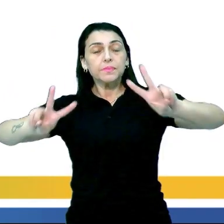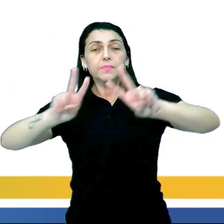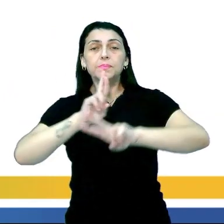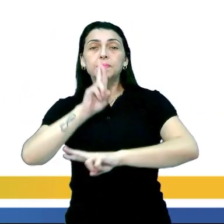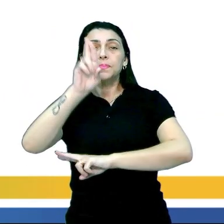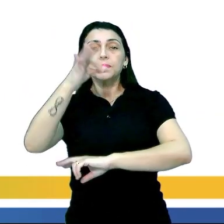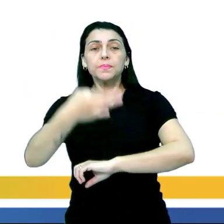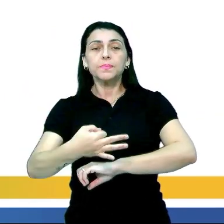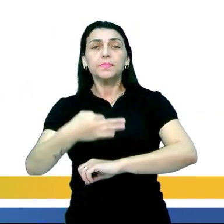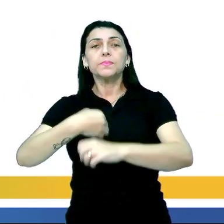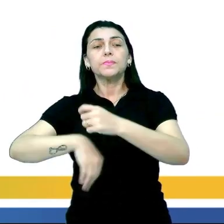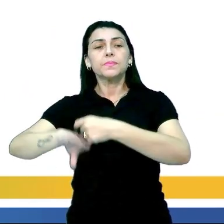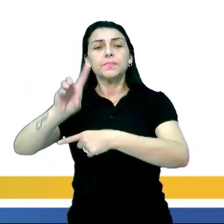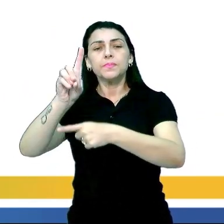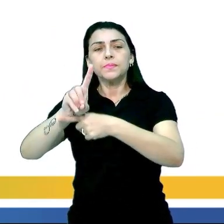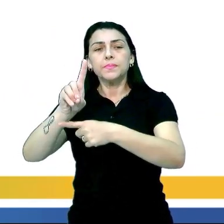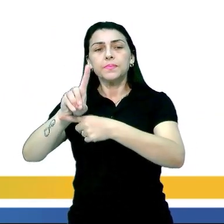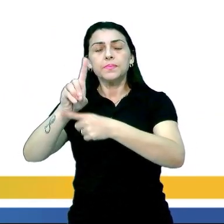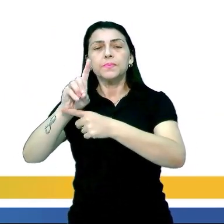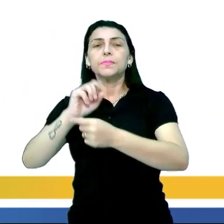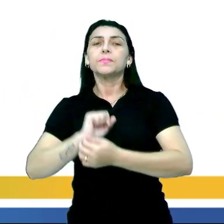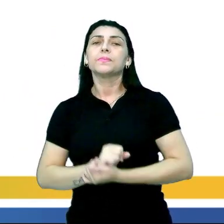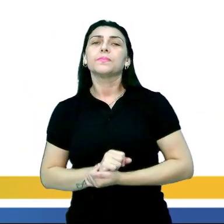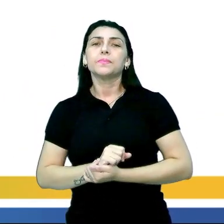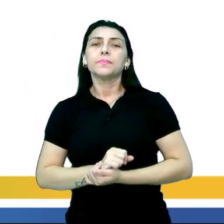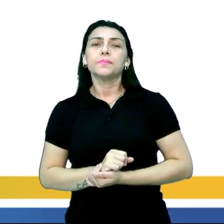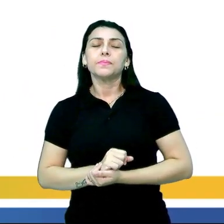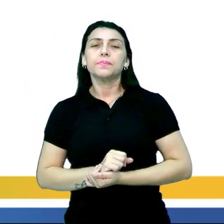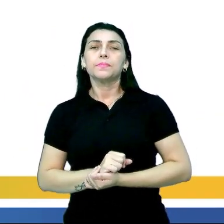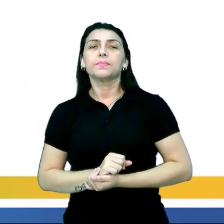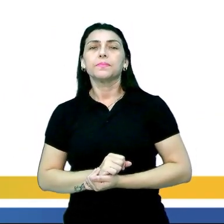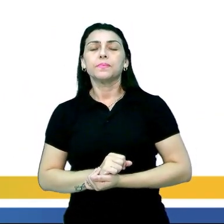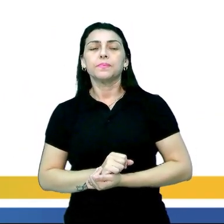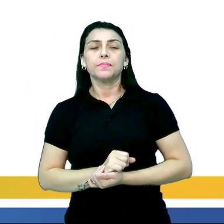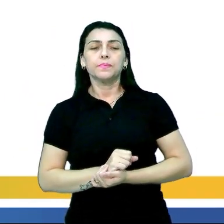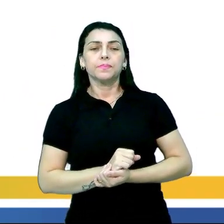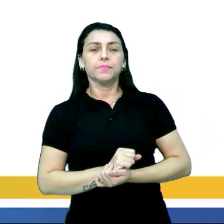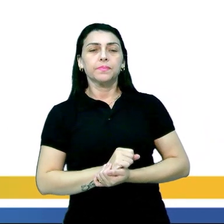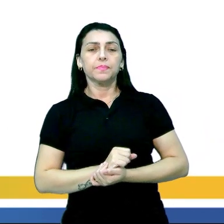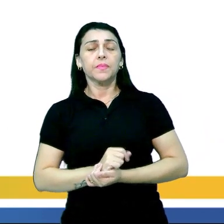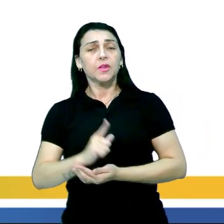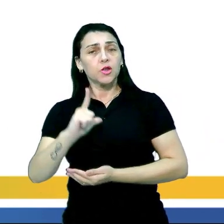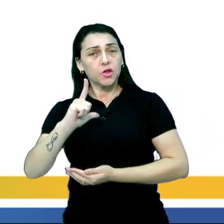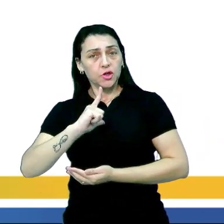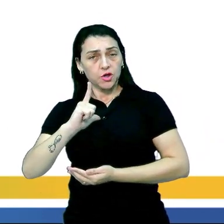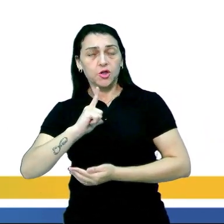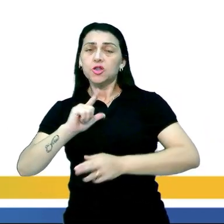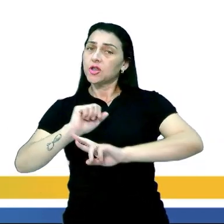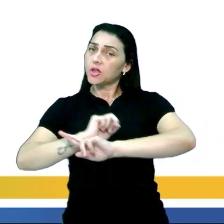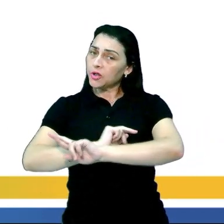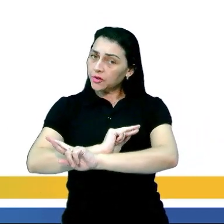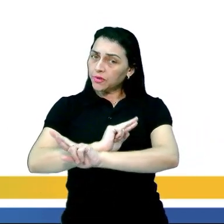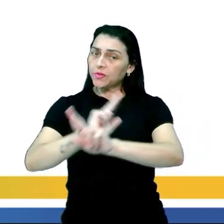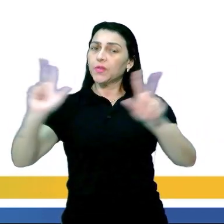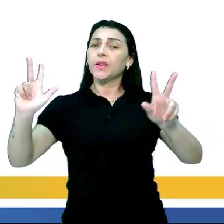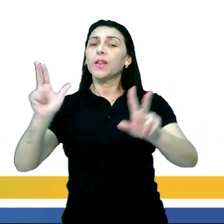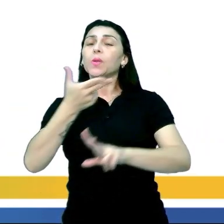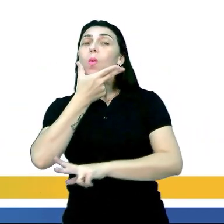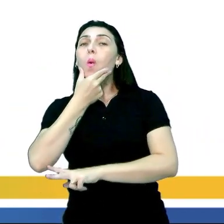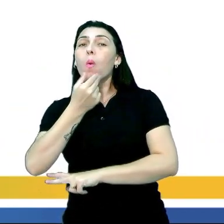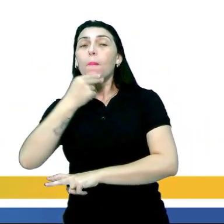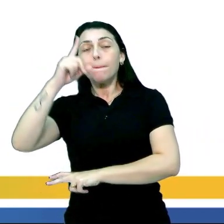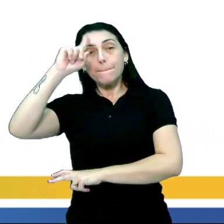a alternativa correta? A alternativa correta está expressa na letra D. Havia uma clara